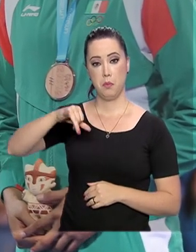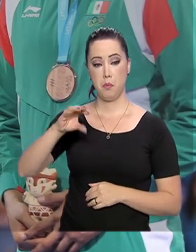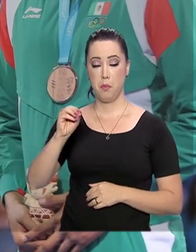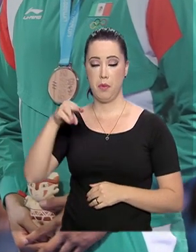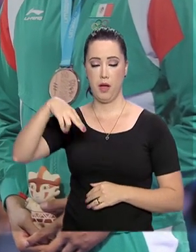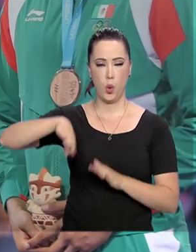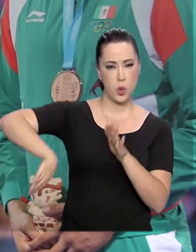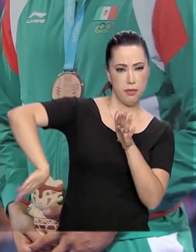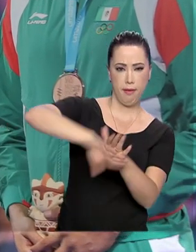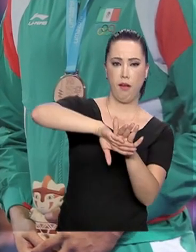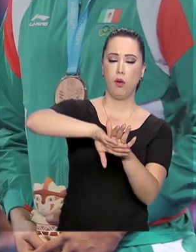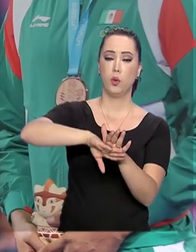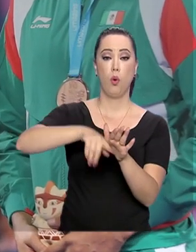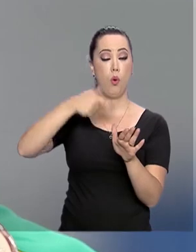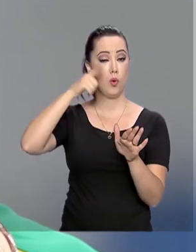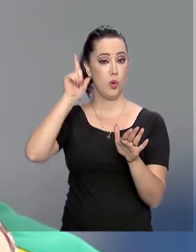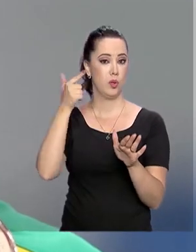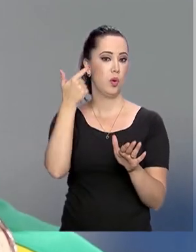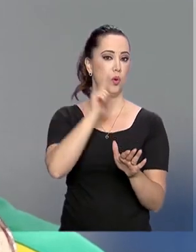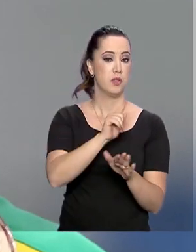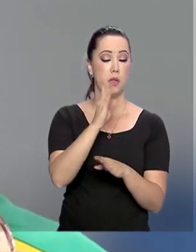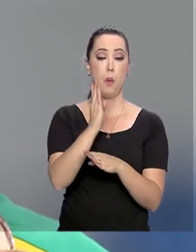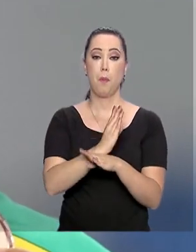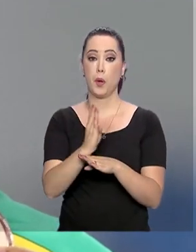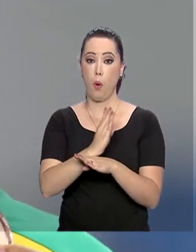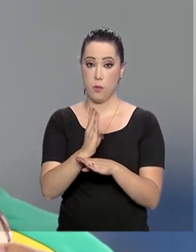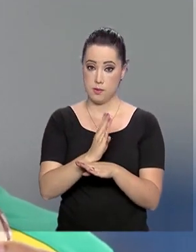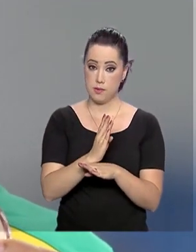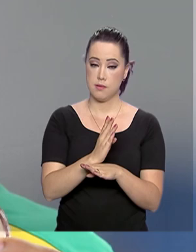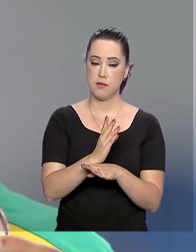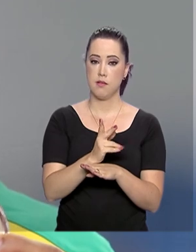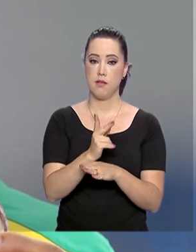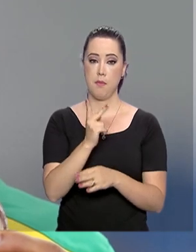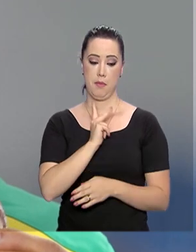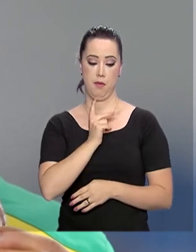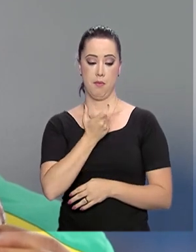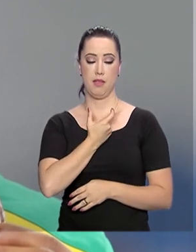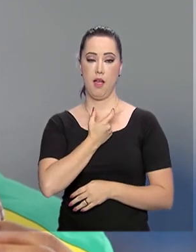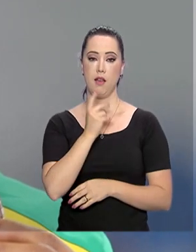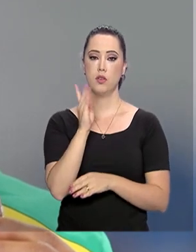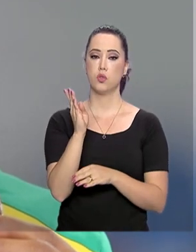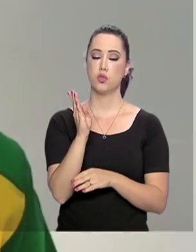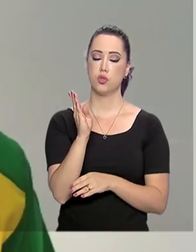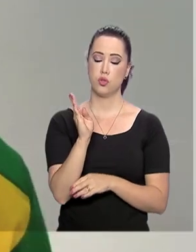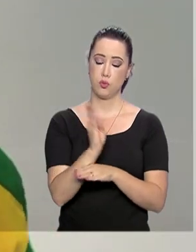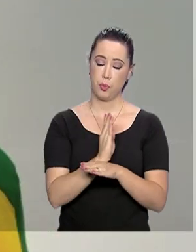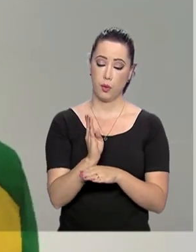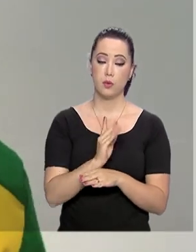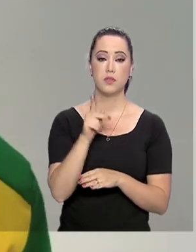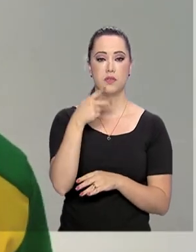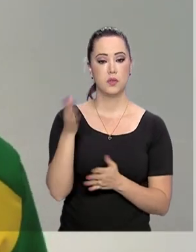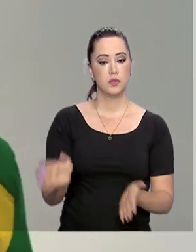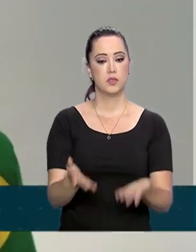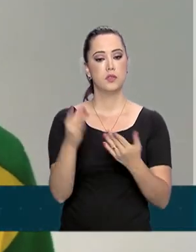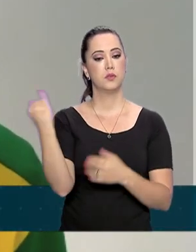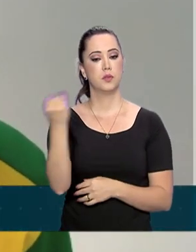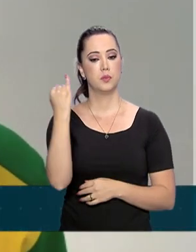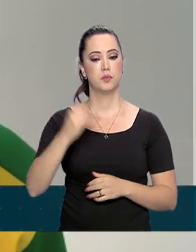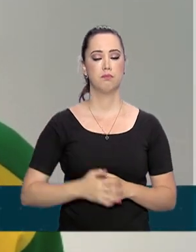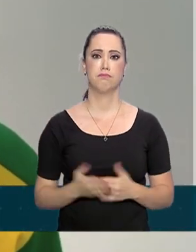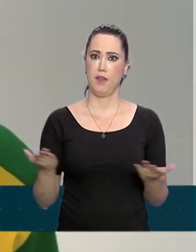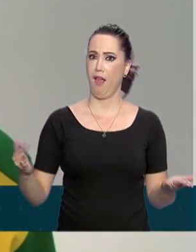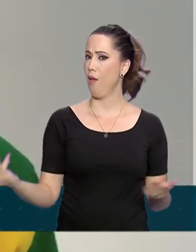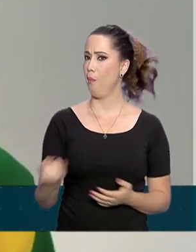taekwondo, que conquistou ontem a medalha de bronze, diz que o incentivo é muito importante. Se isso não tem como, é